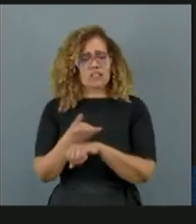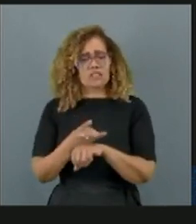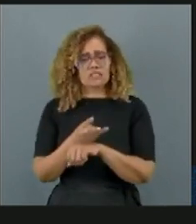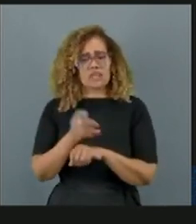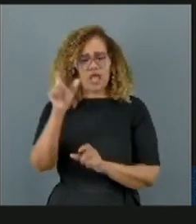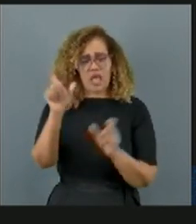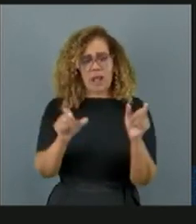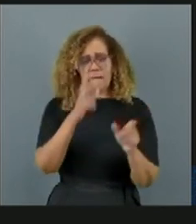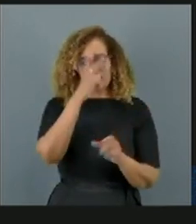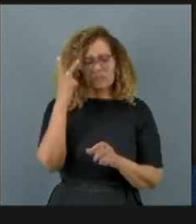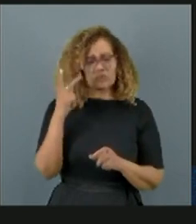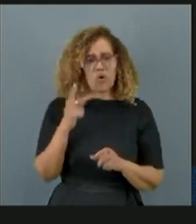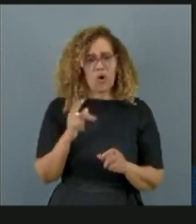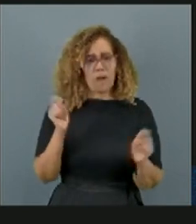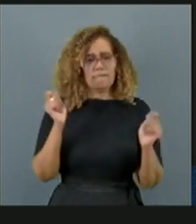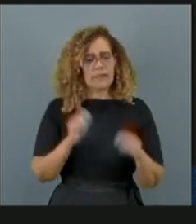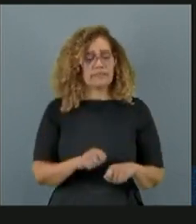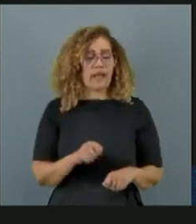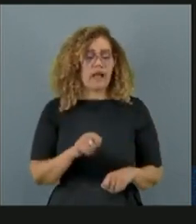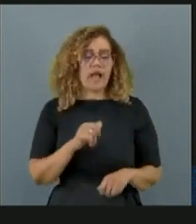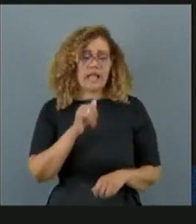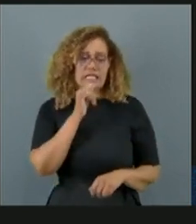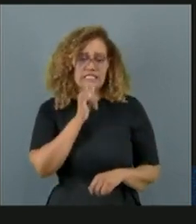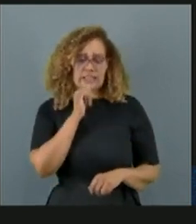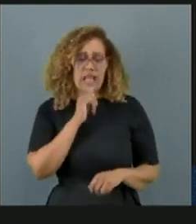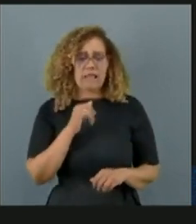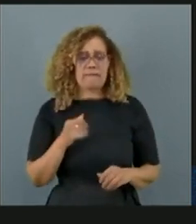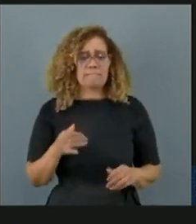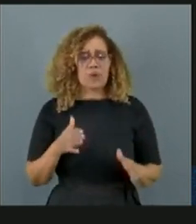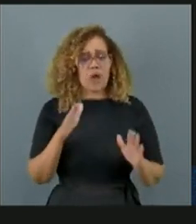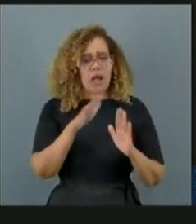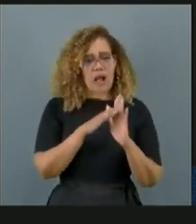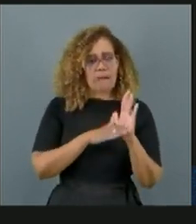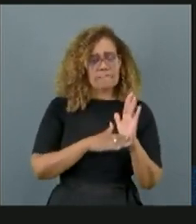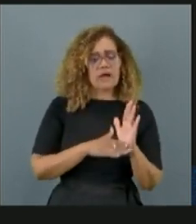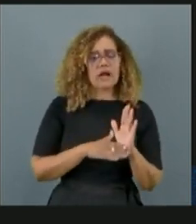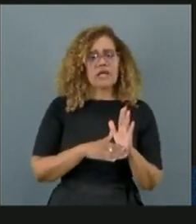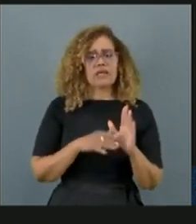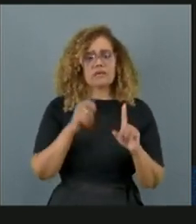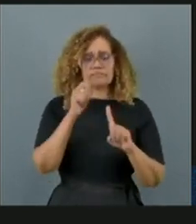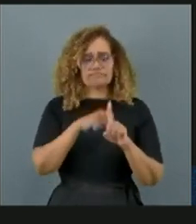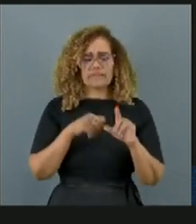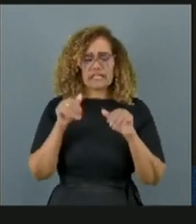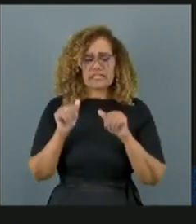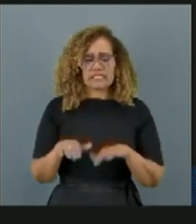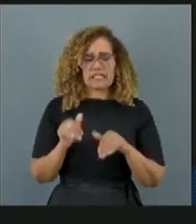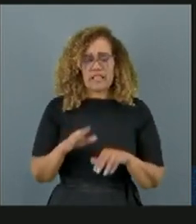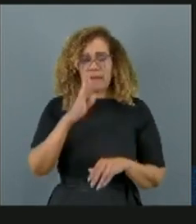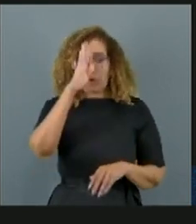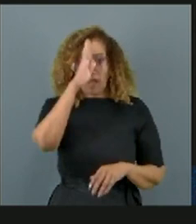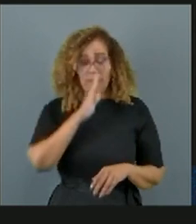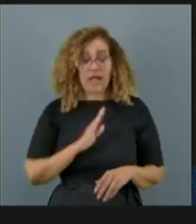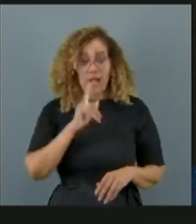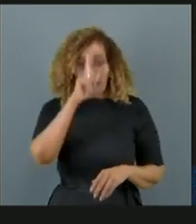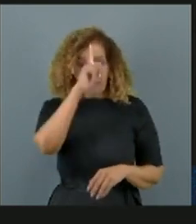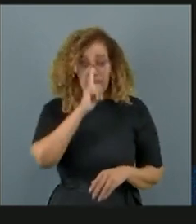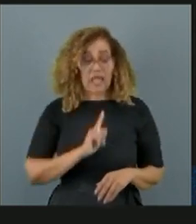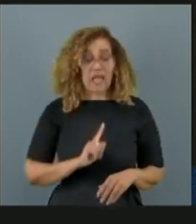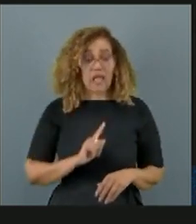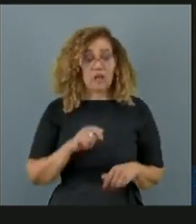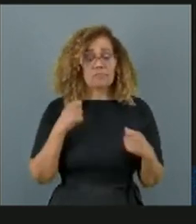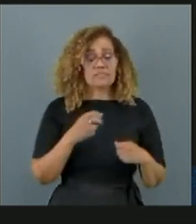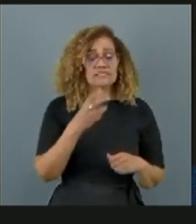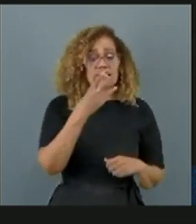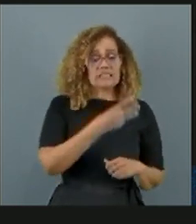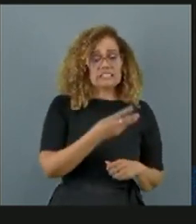possamos realizar, por exemplo, a campanha Setembro Amarelo, que deveria ser, na verdade, ações 365